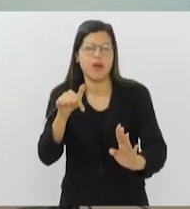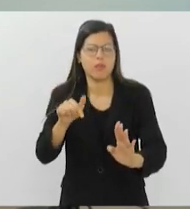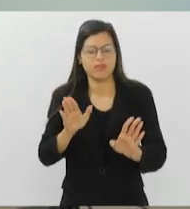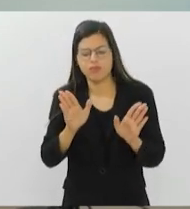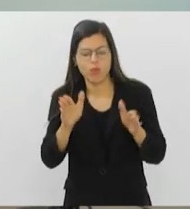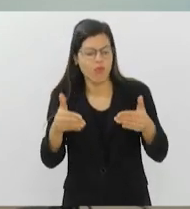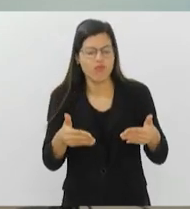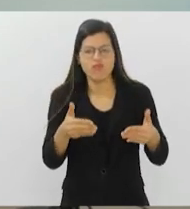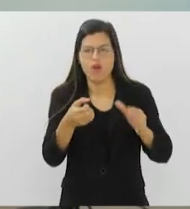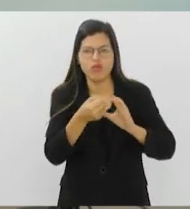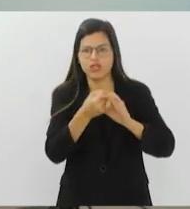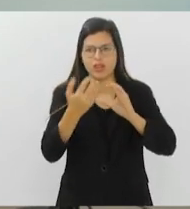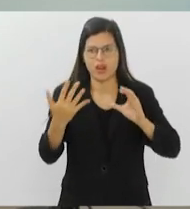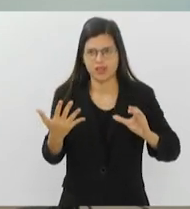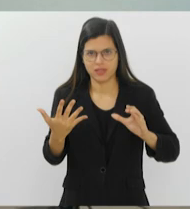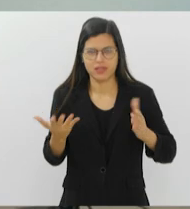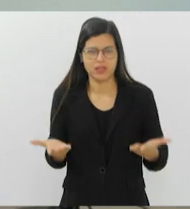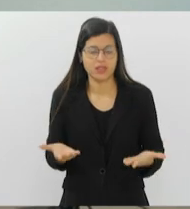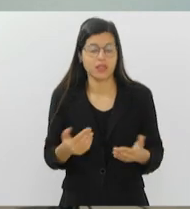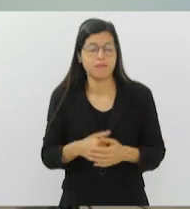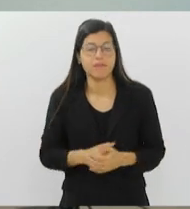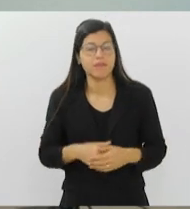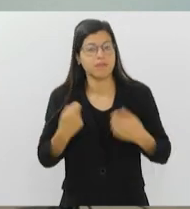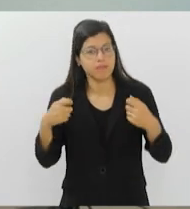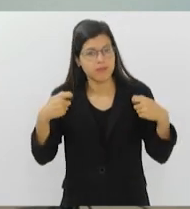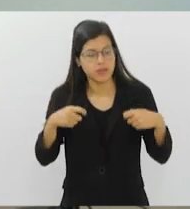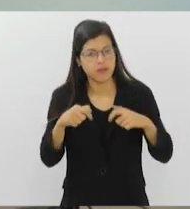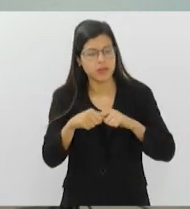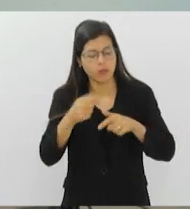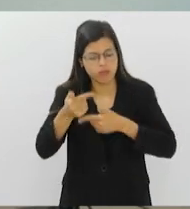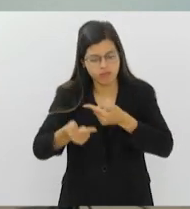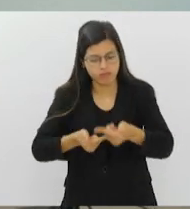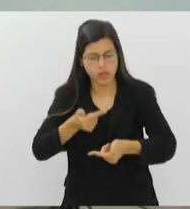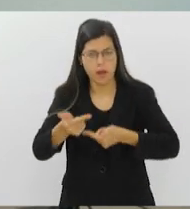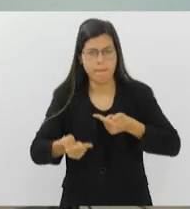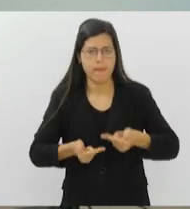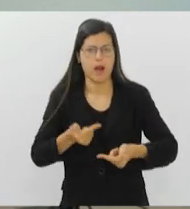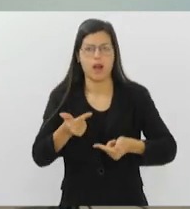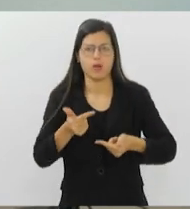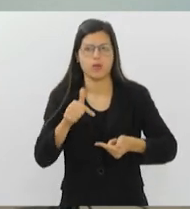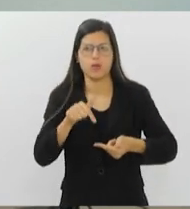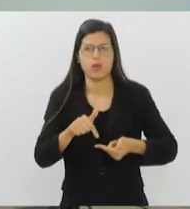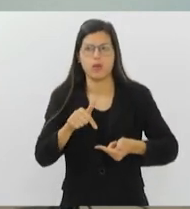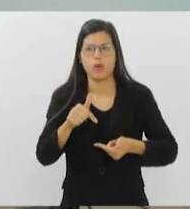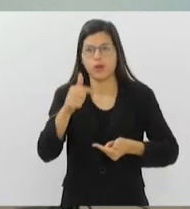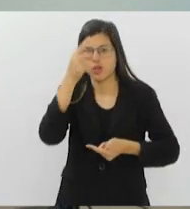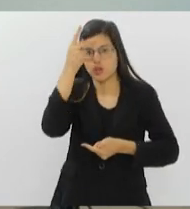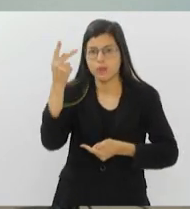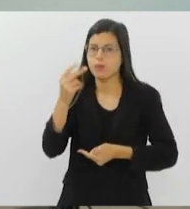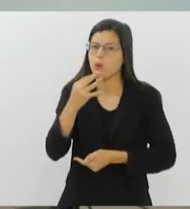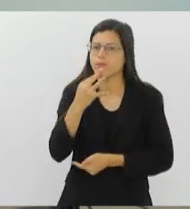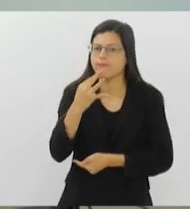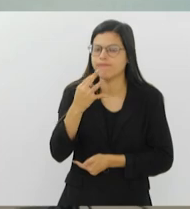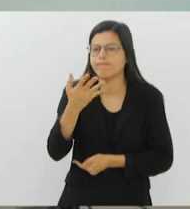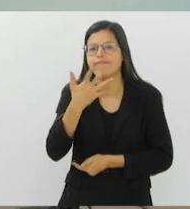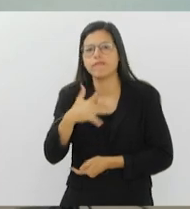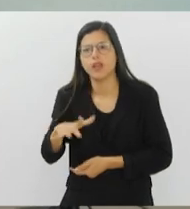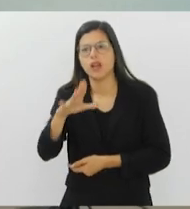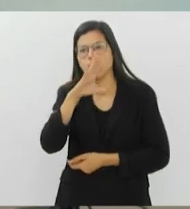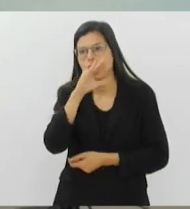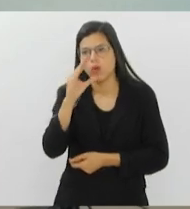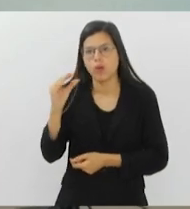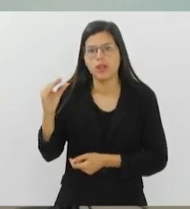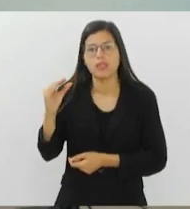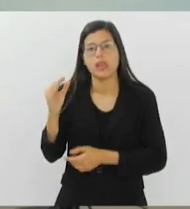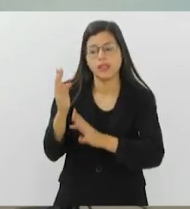maioria das pessoas está na mesma fila. Então é preciso fazer um trabalho para que esses habilitados conheçam essas crianças e adolescentes reais que